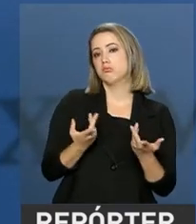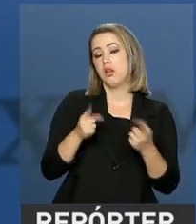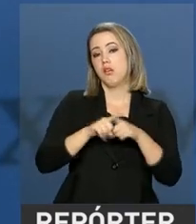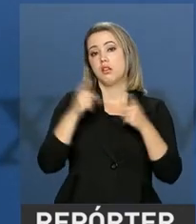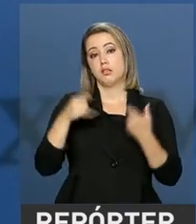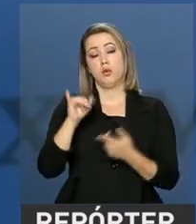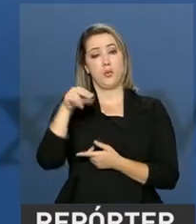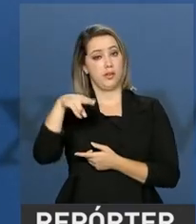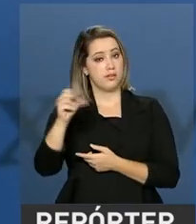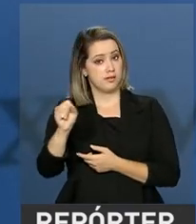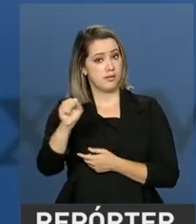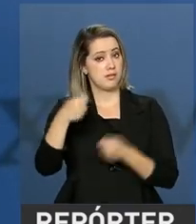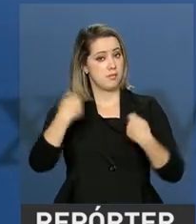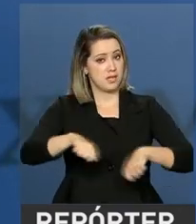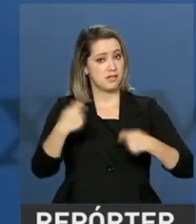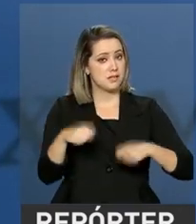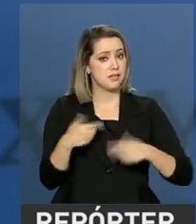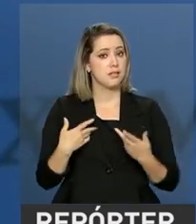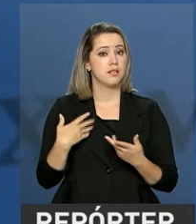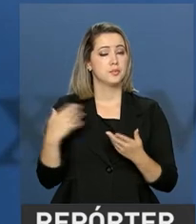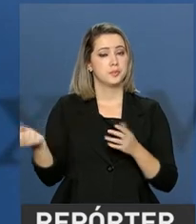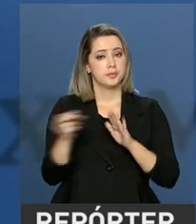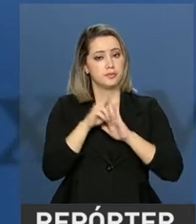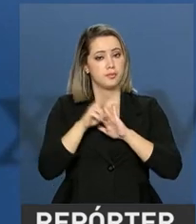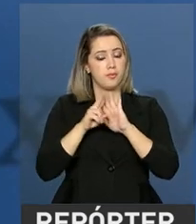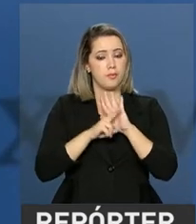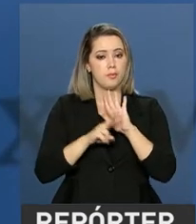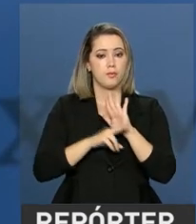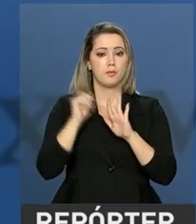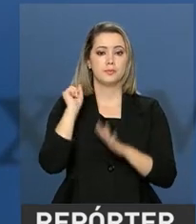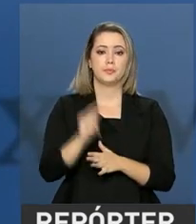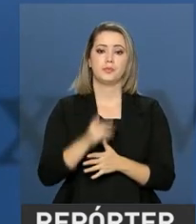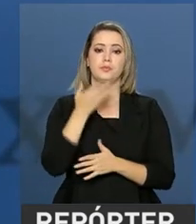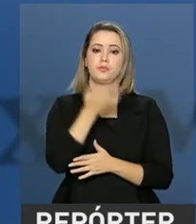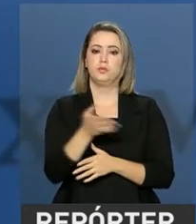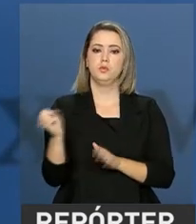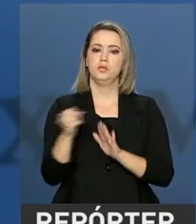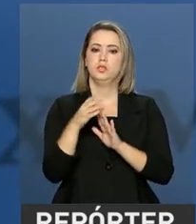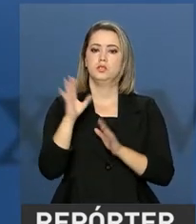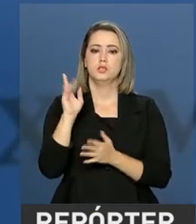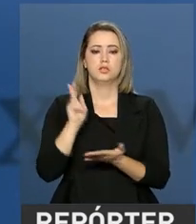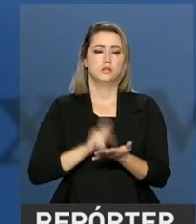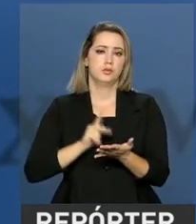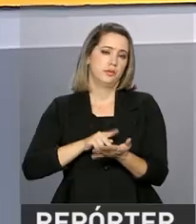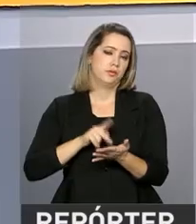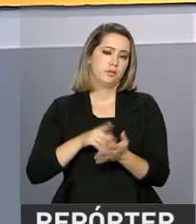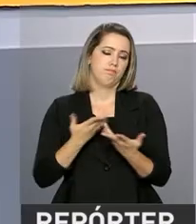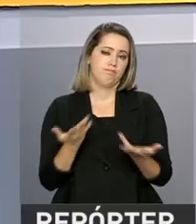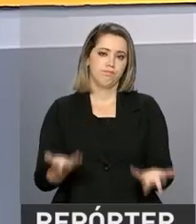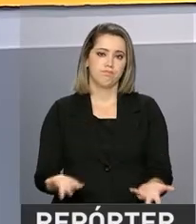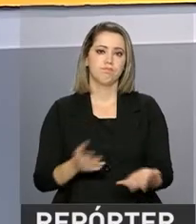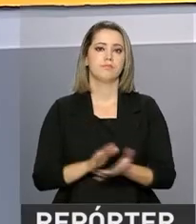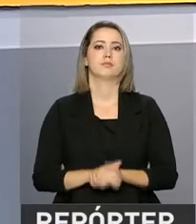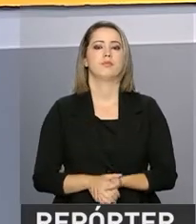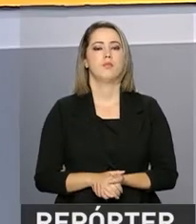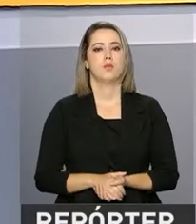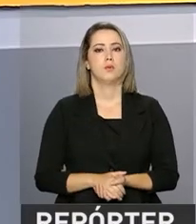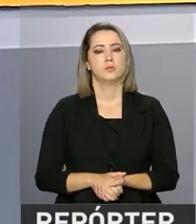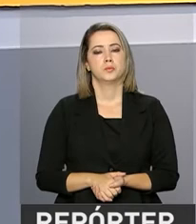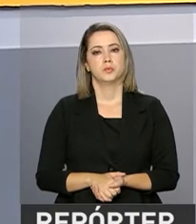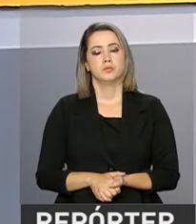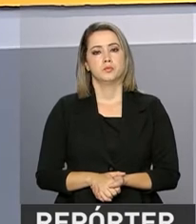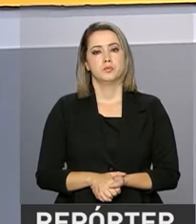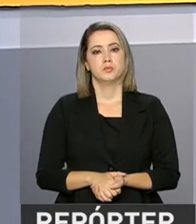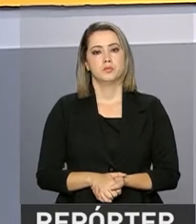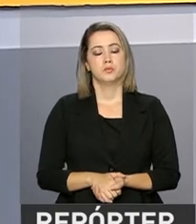Previdência, evidentemente, tem que se adaptar a essa nova realidade demográfica. A proposta